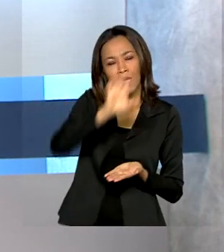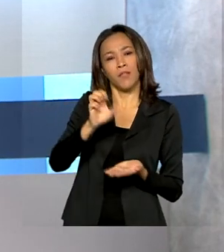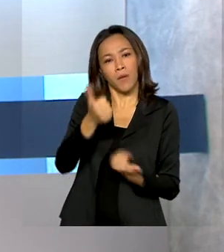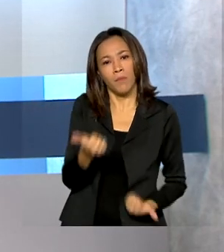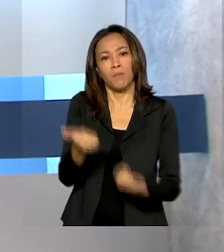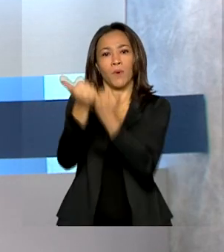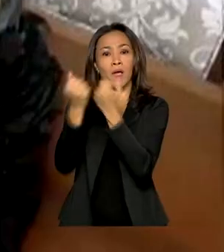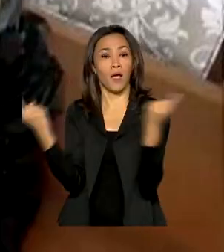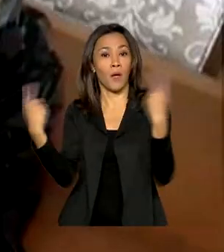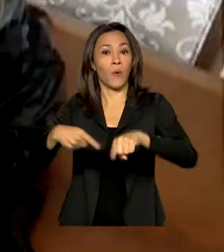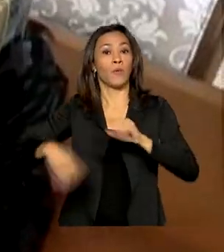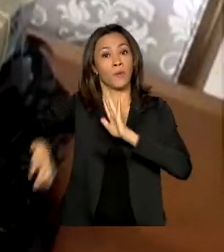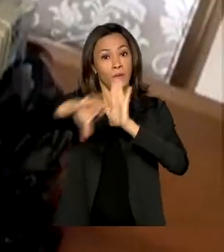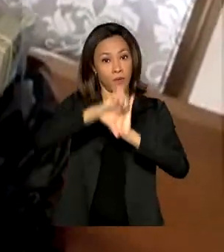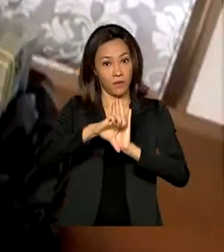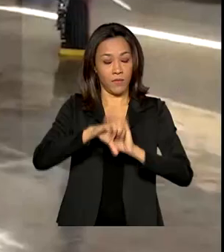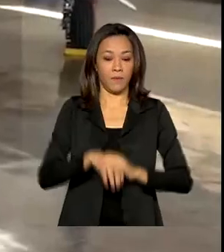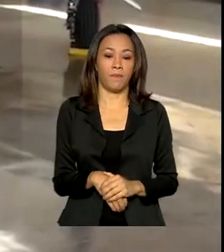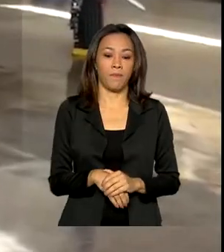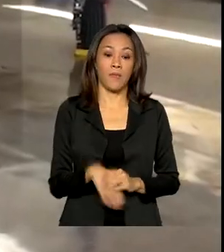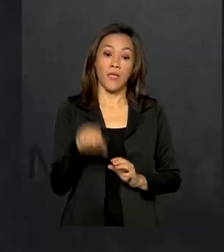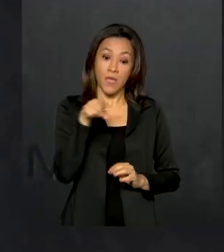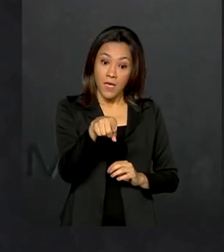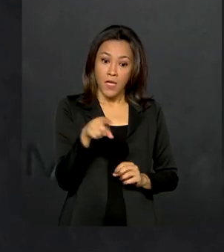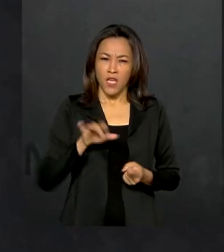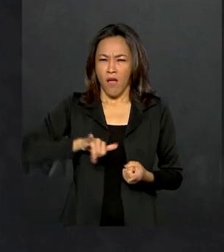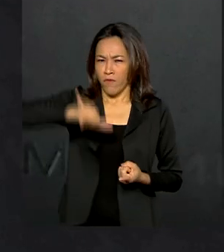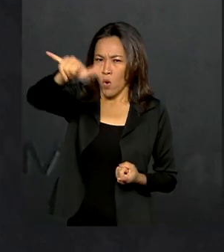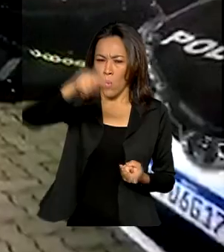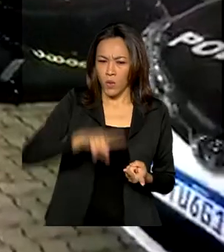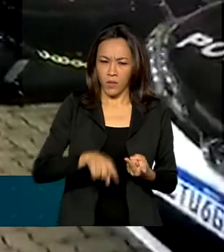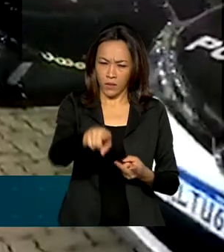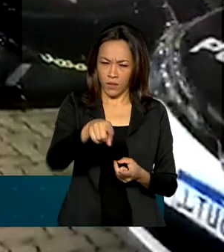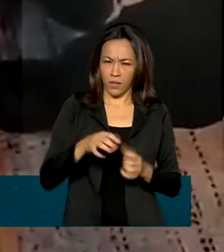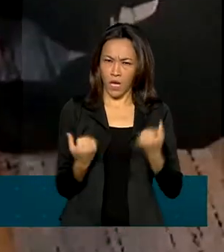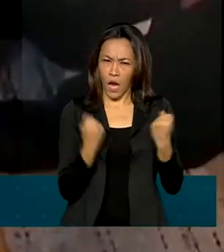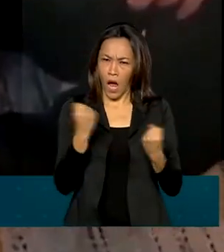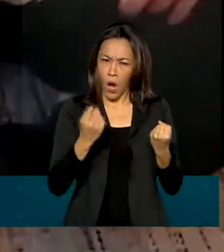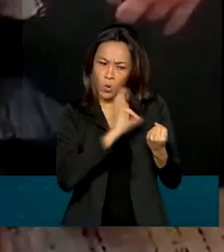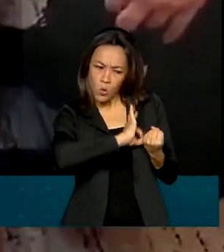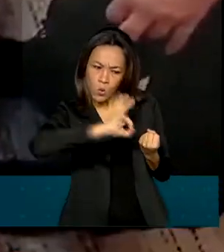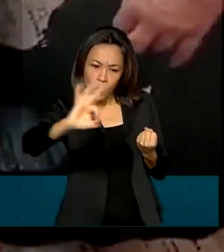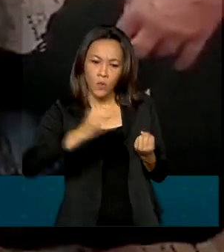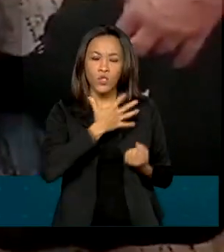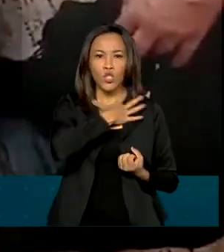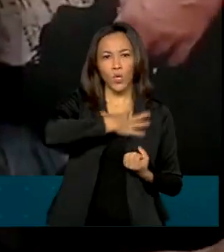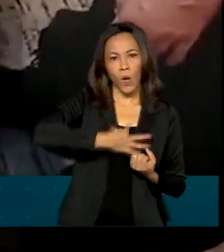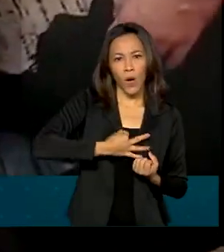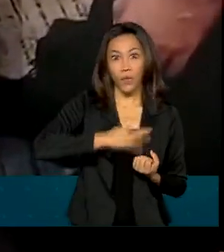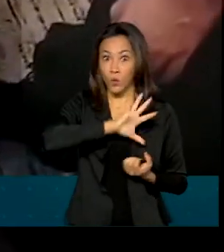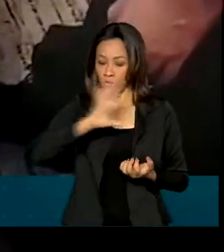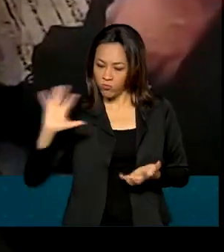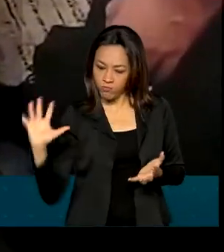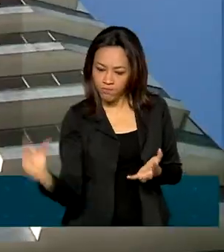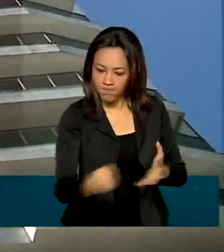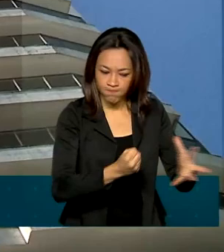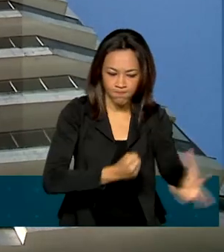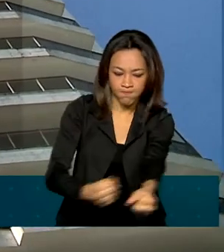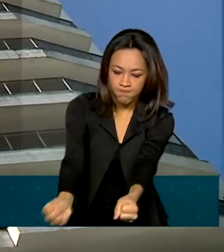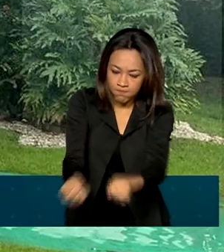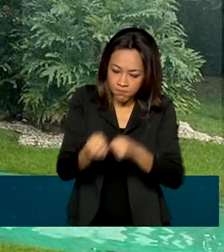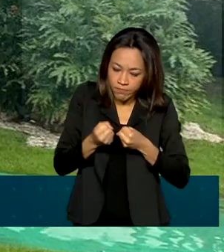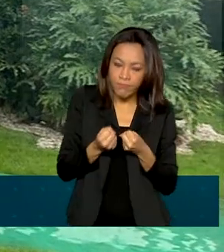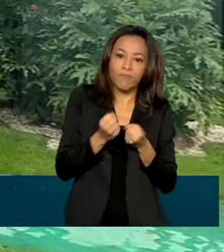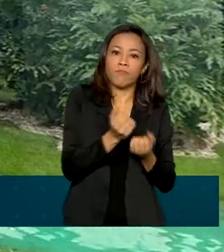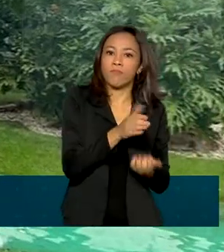crime organizado. Dinheiro, aviões, equipamentos, carros de luxo, joias e outros bens apreendidos de traficantes